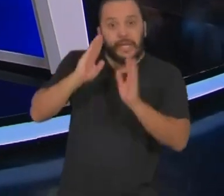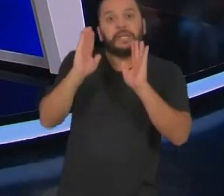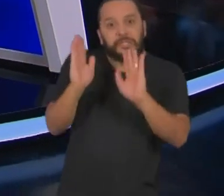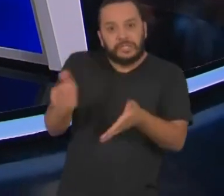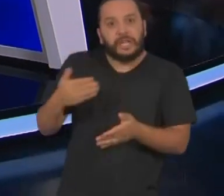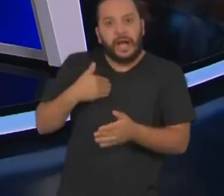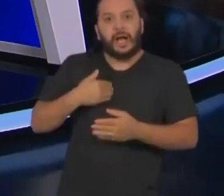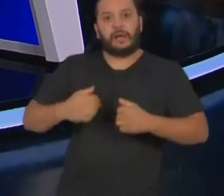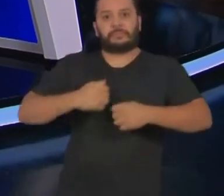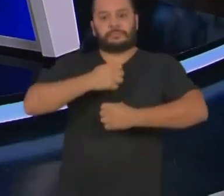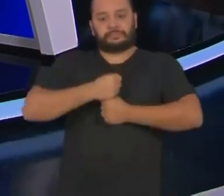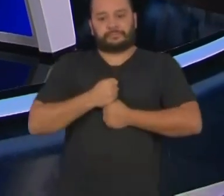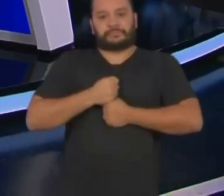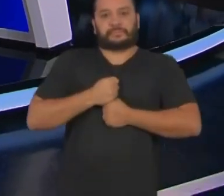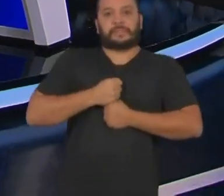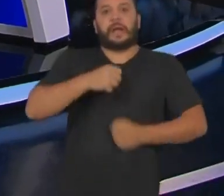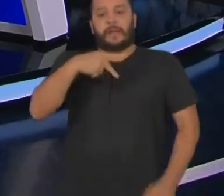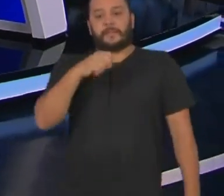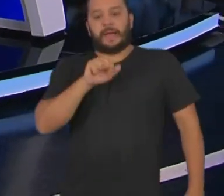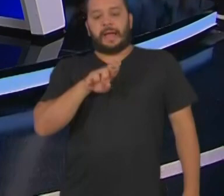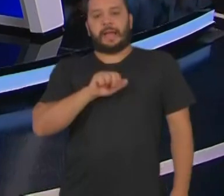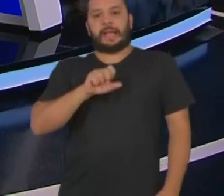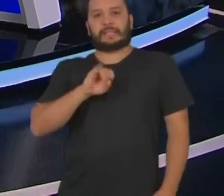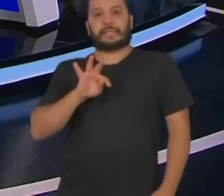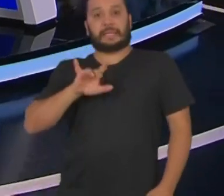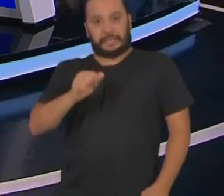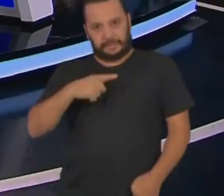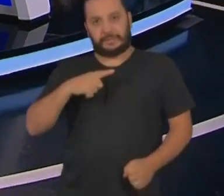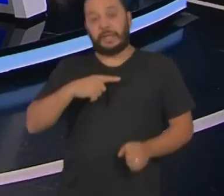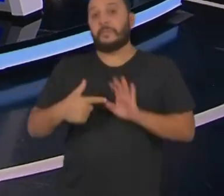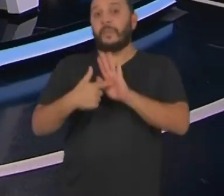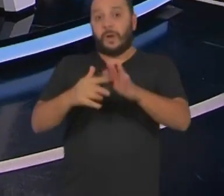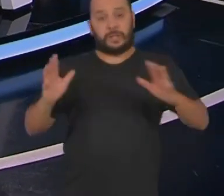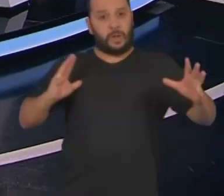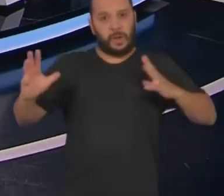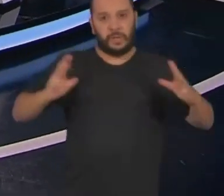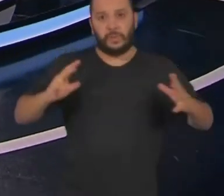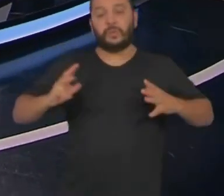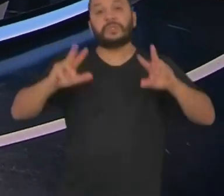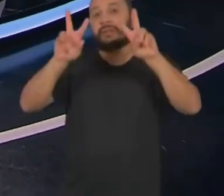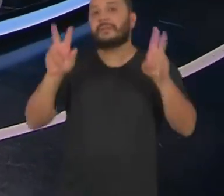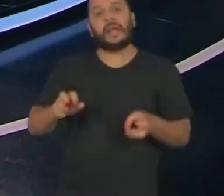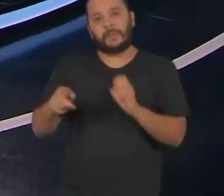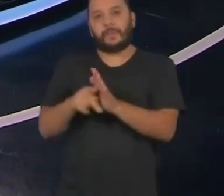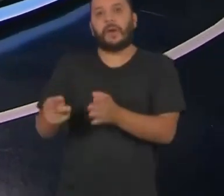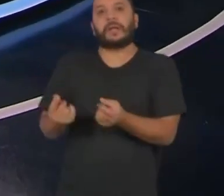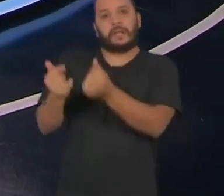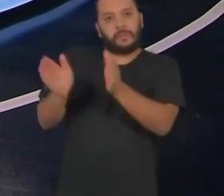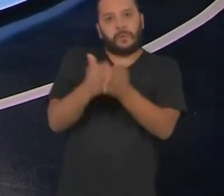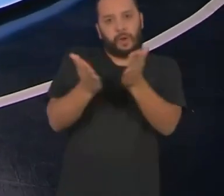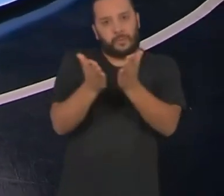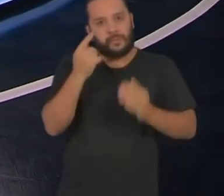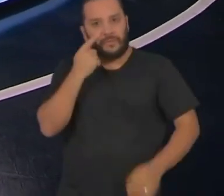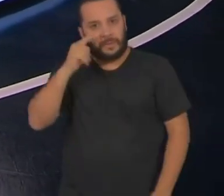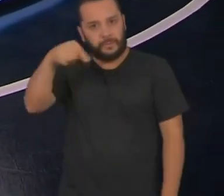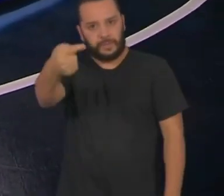estatueta de melhor filme e manda um recado para a Hollywood ao abordar as desigualdades e a luta de classes. A gente volta já.